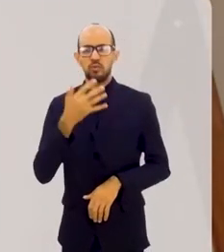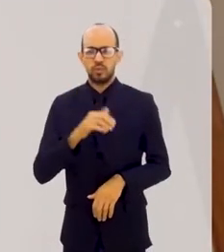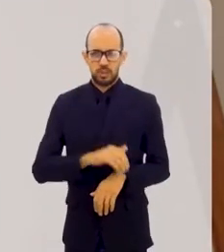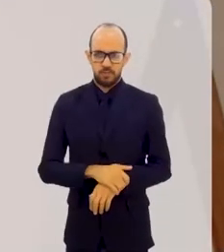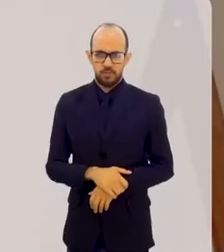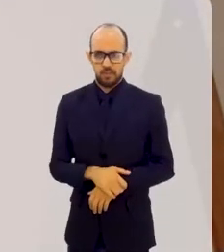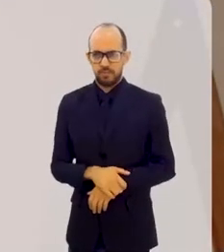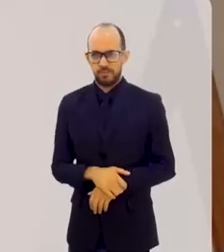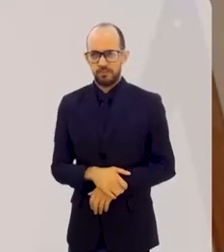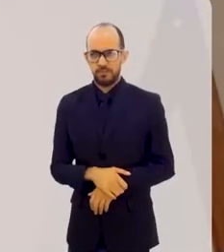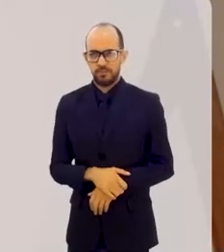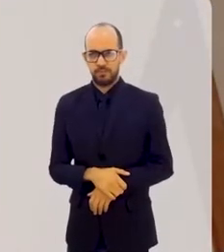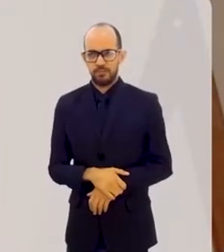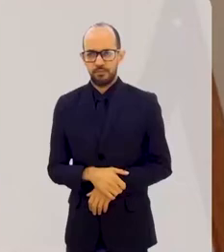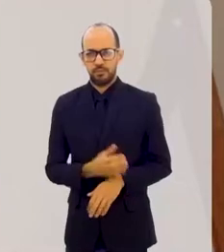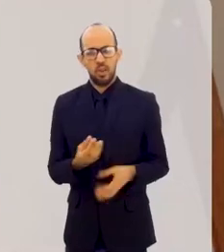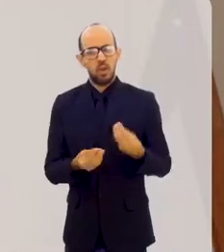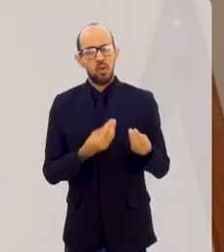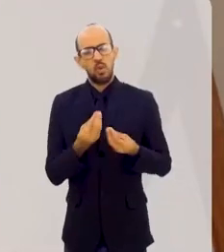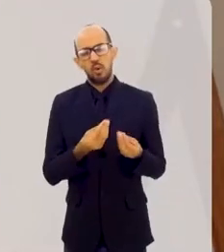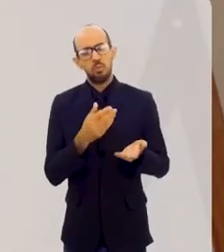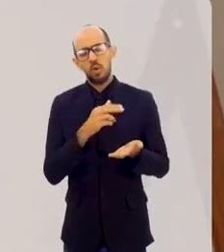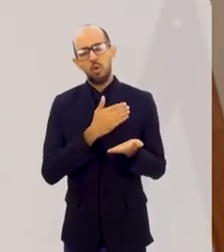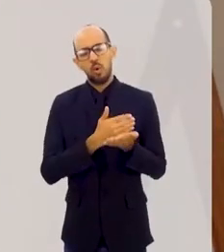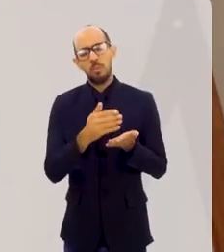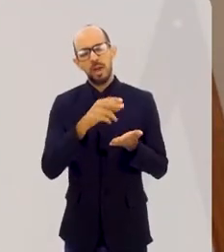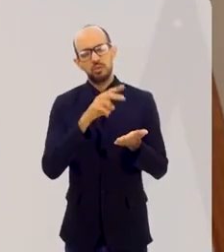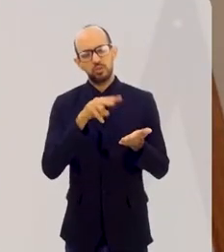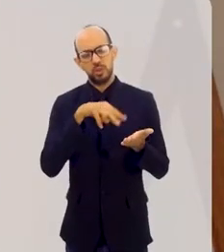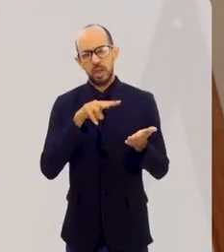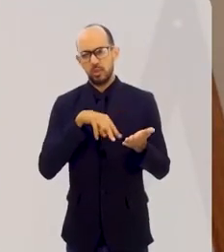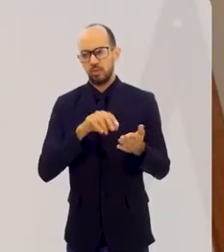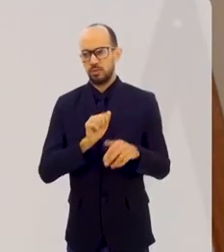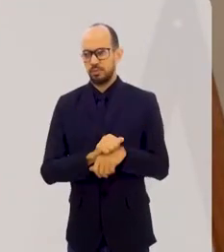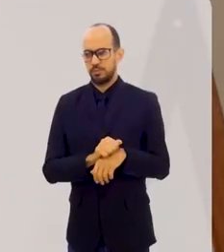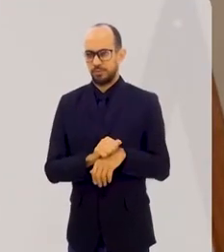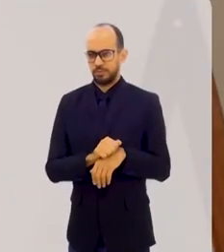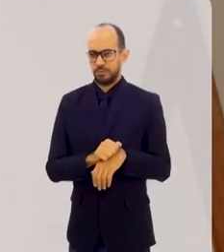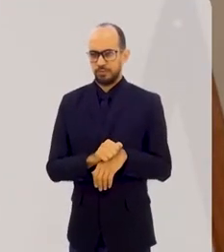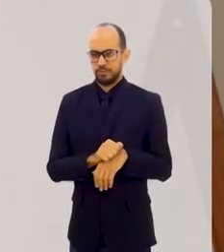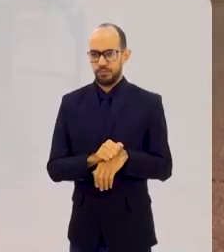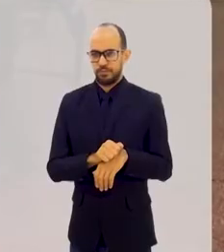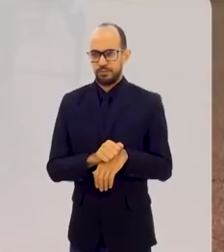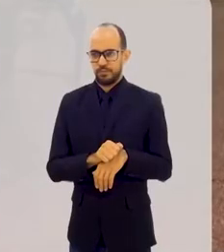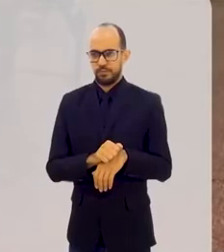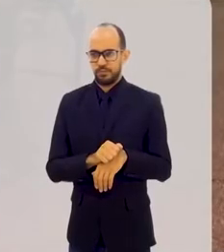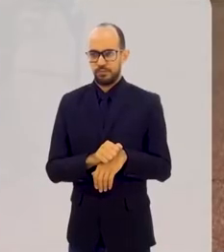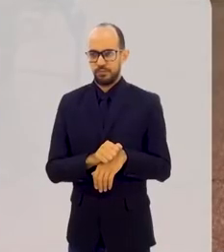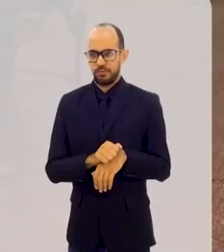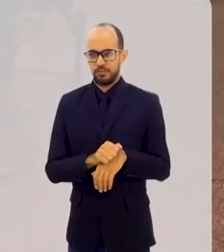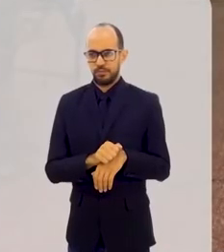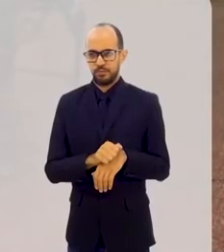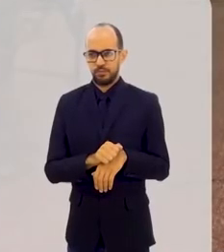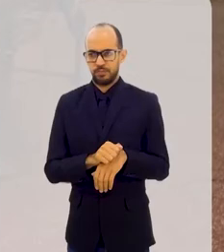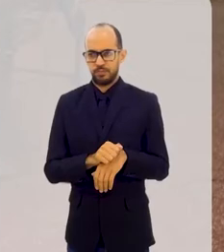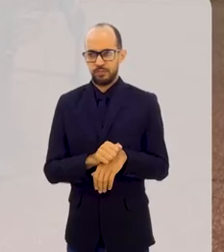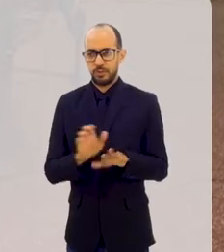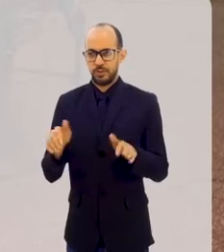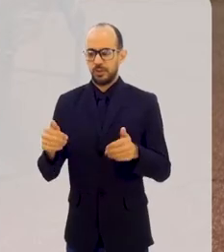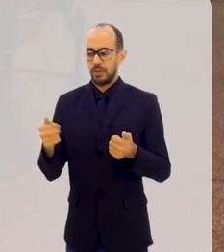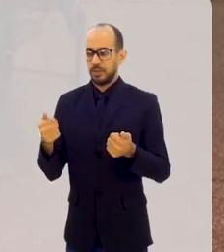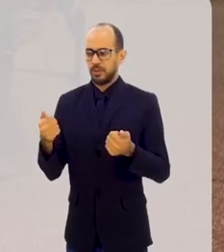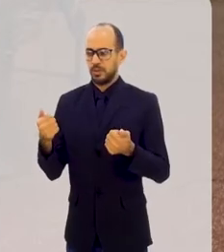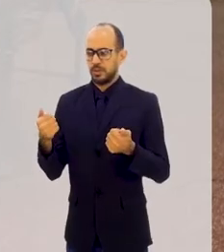Eu decidi que eu quero ser evangélica. Como eu começo lendo a Bíblia? Quando você disse para ser evangélica,